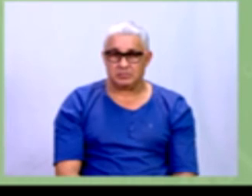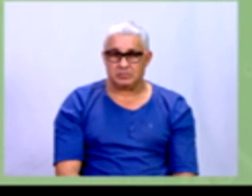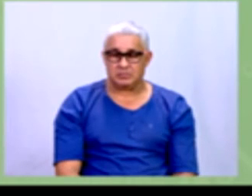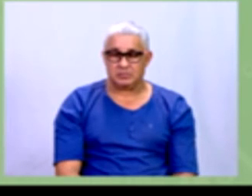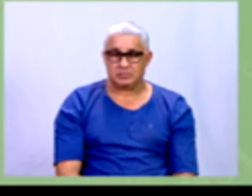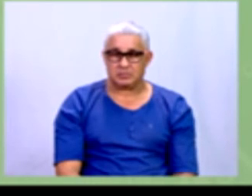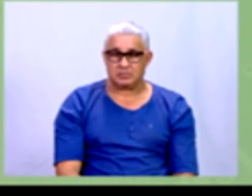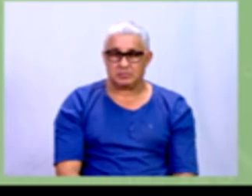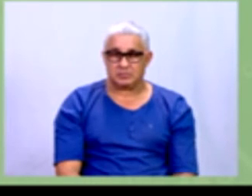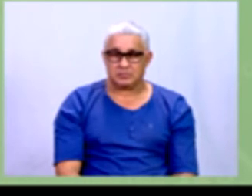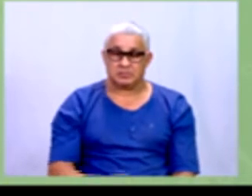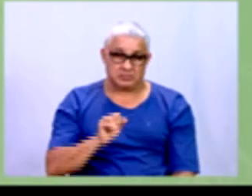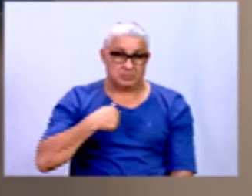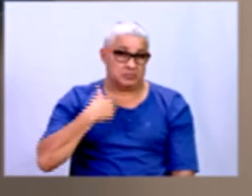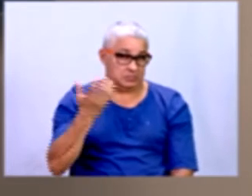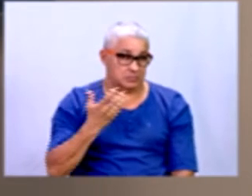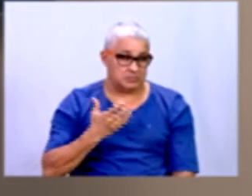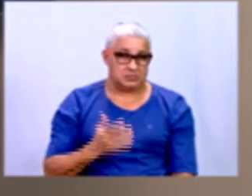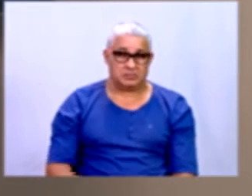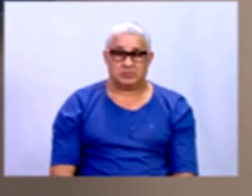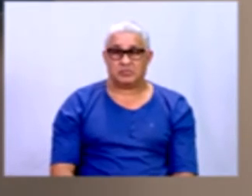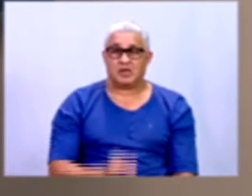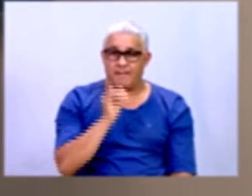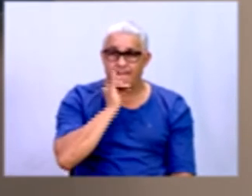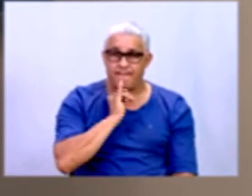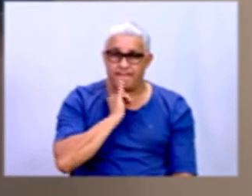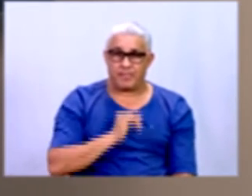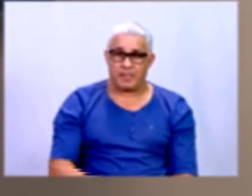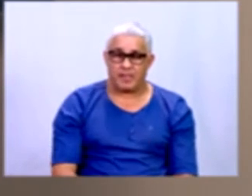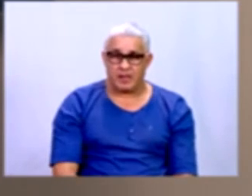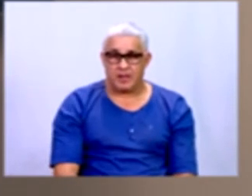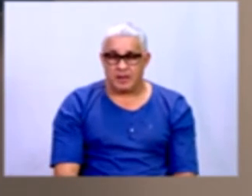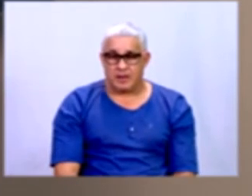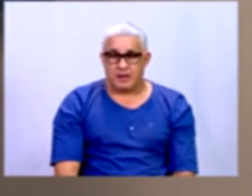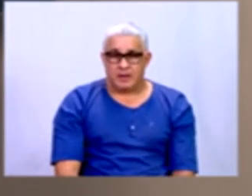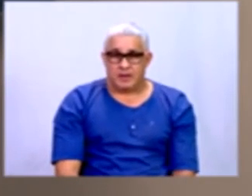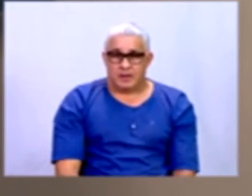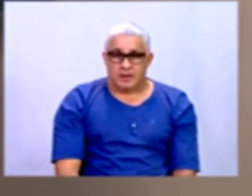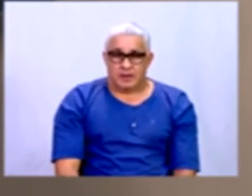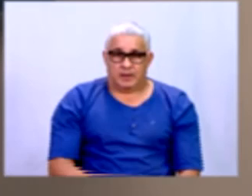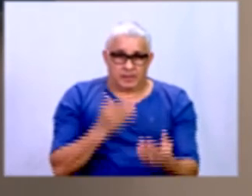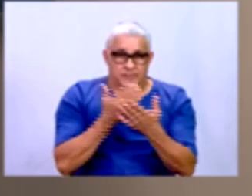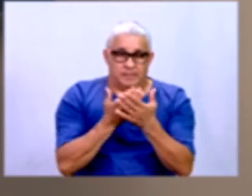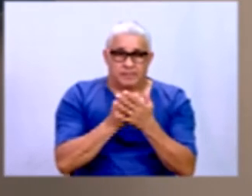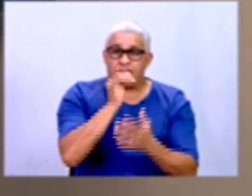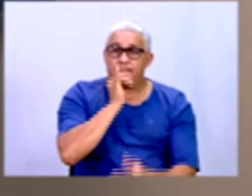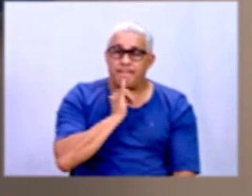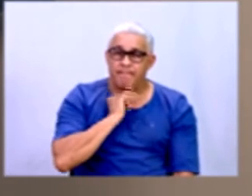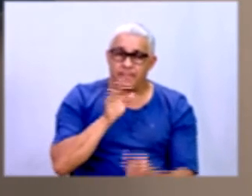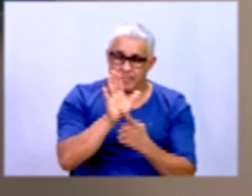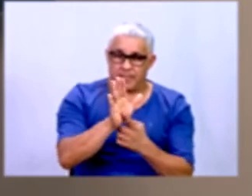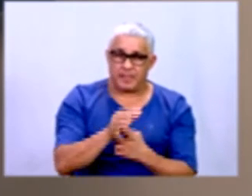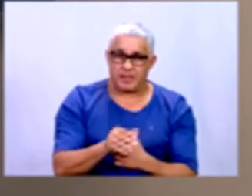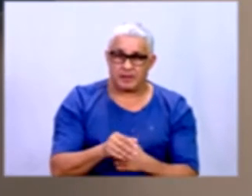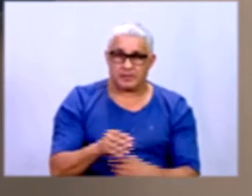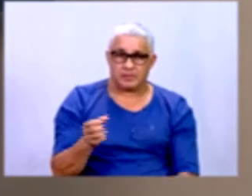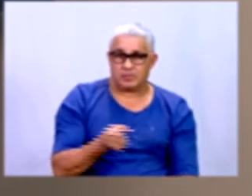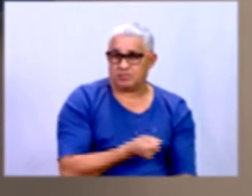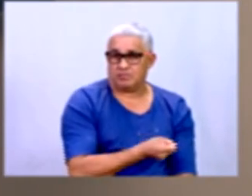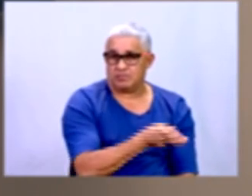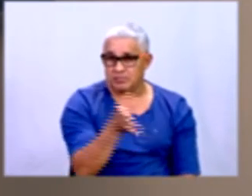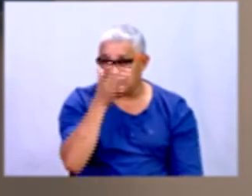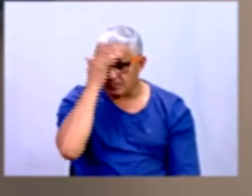não ocorrências. Então, eu quiser pegar, por exemplo, o exemplo que a gente deu na aula, a quantidade de